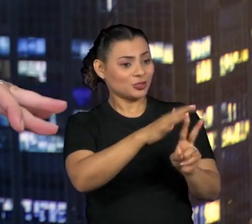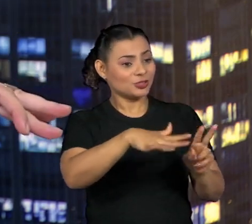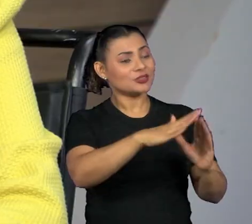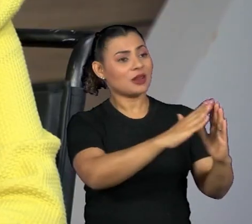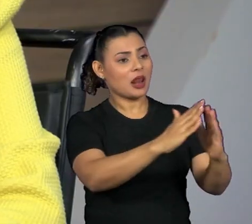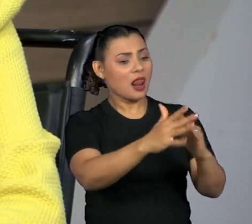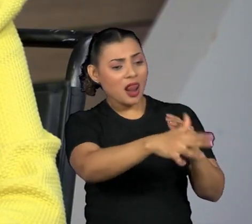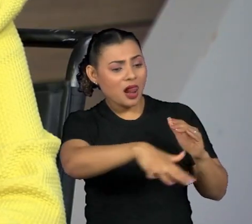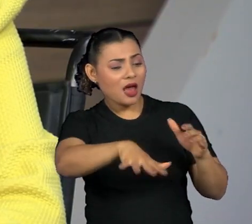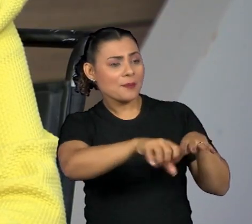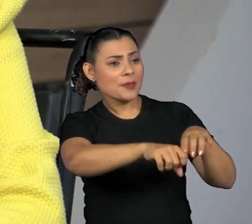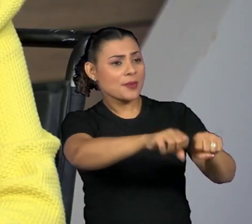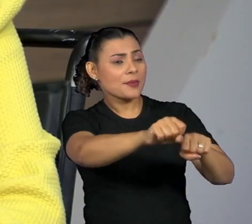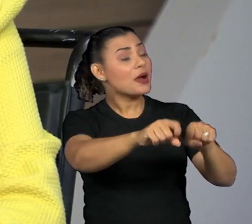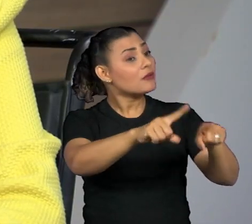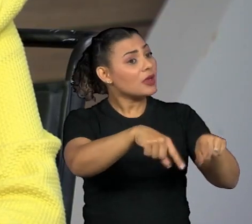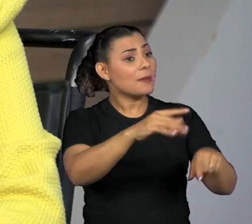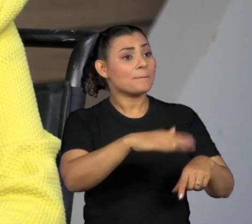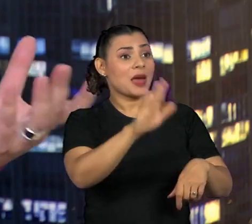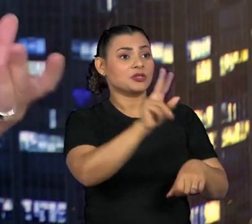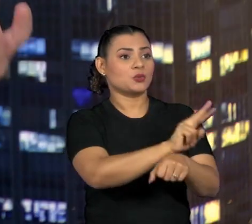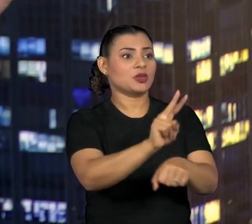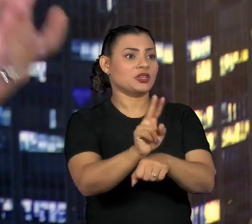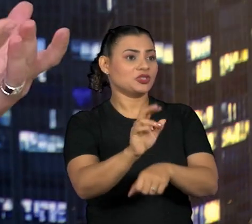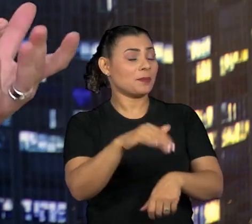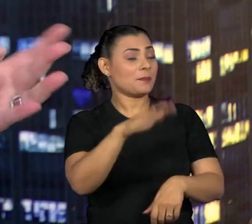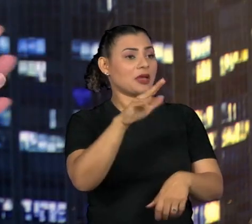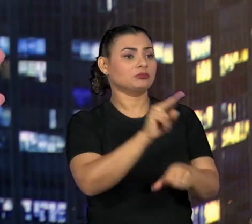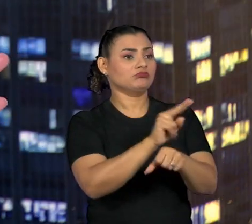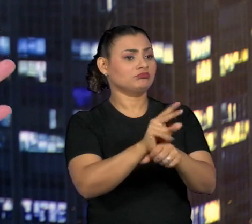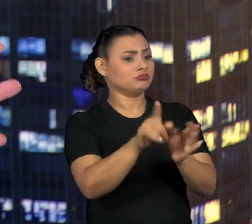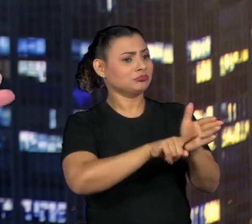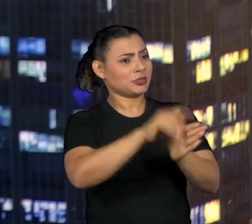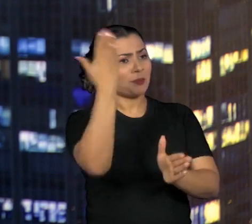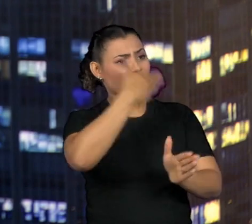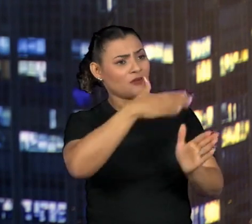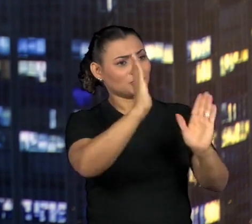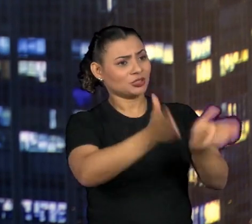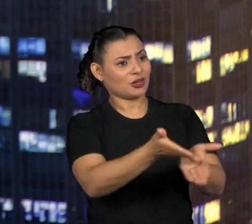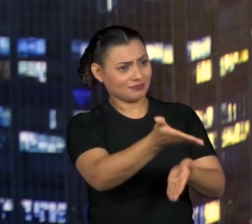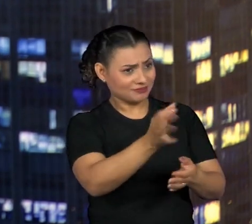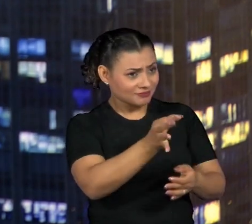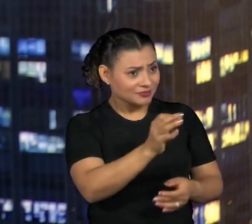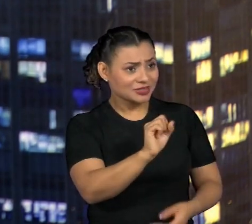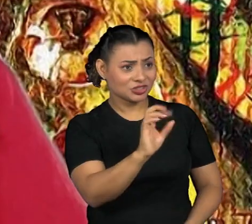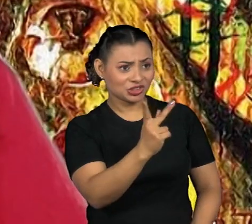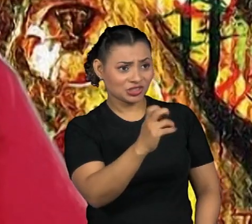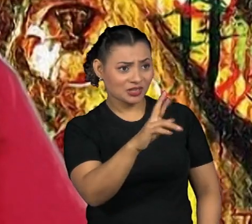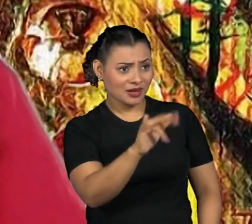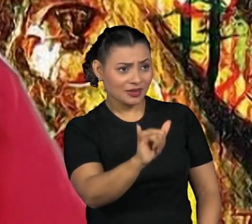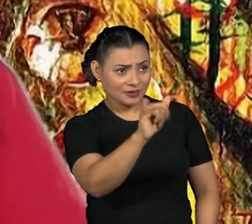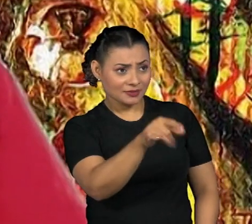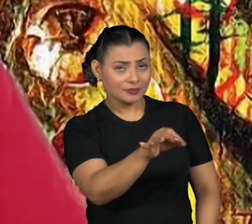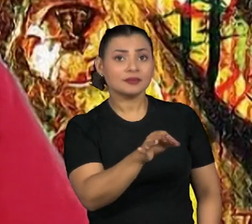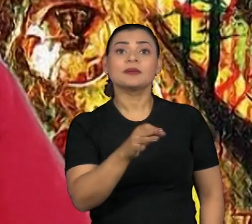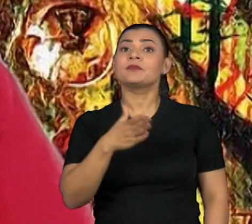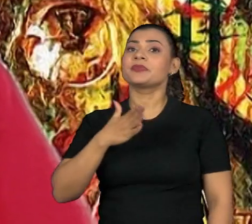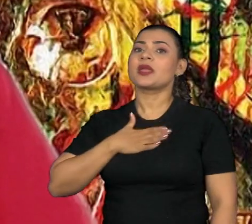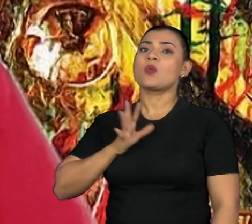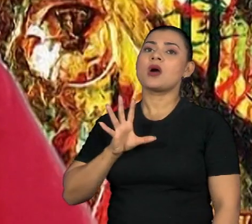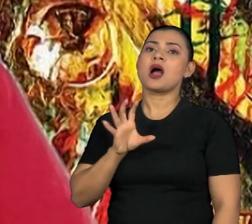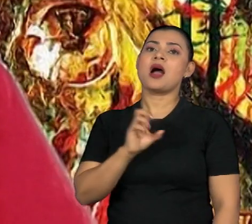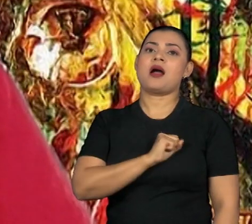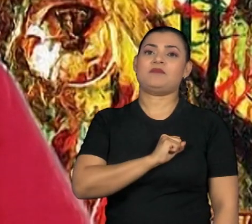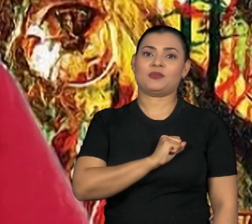são povoadas pelos indígenas, são as mais preservadas. Os estudos já dizem isso. Shirley? Eu amo o meu bioma,